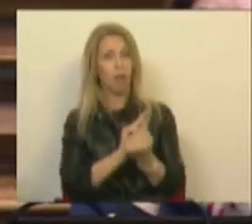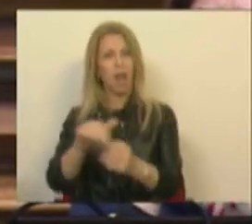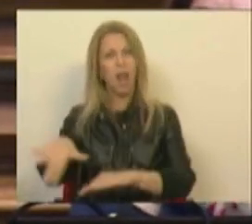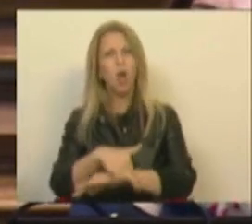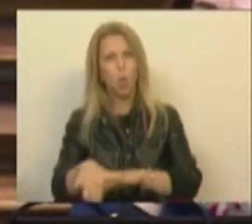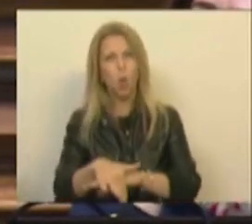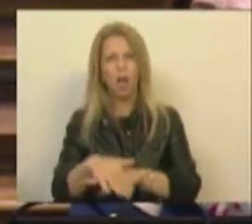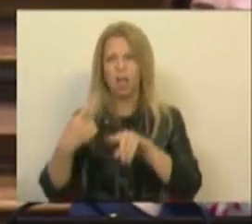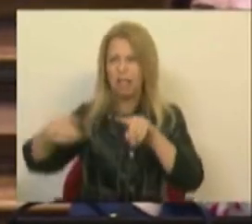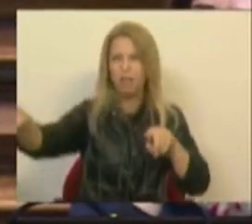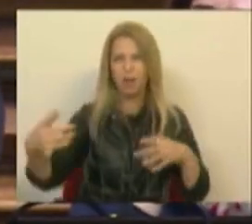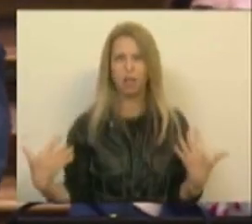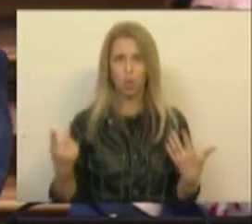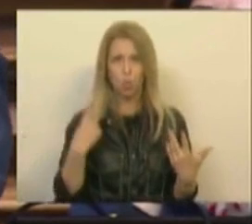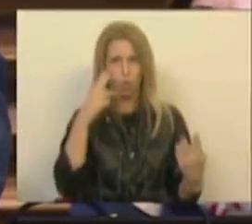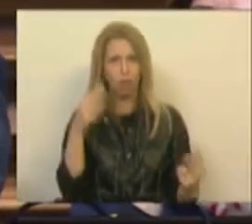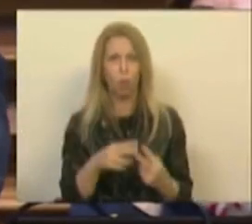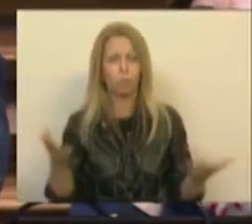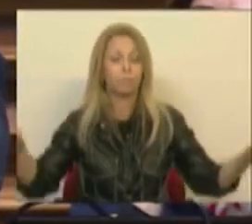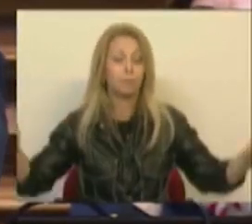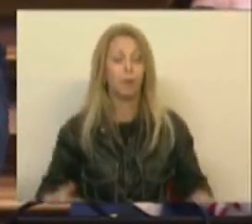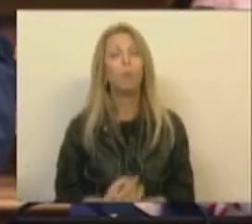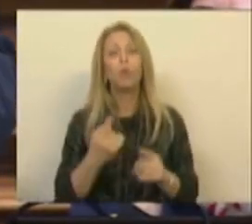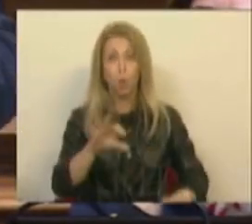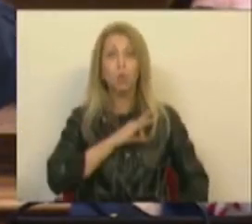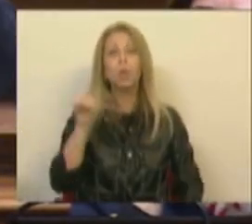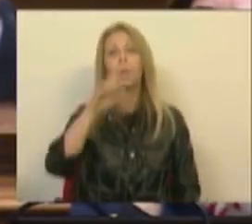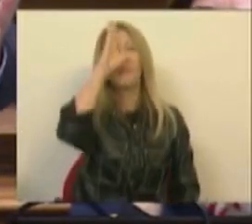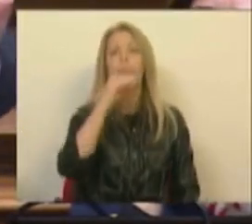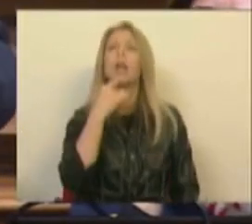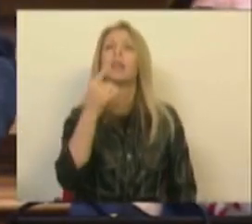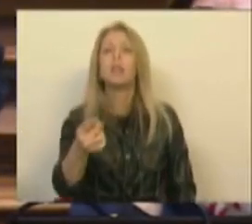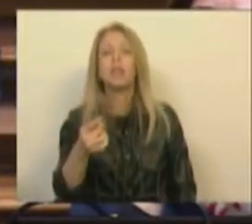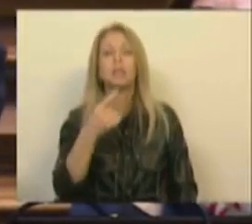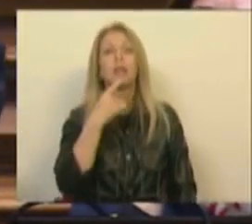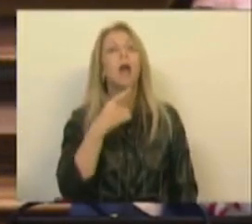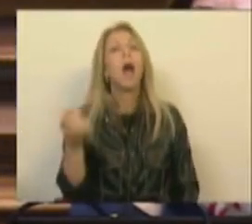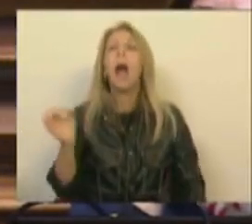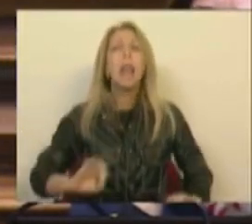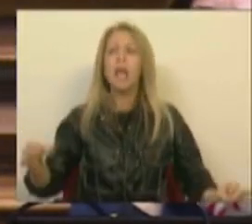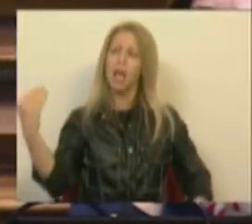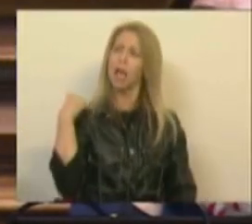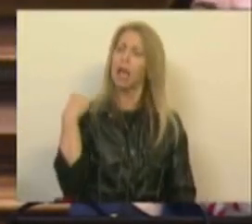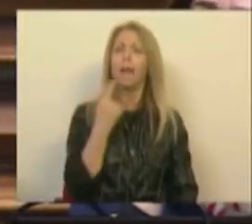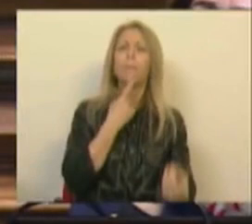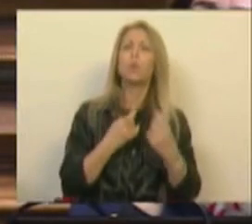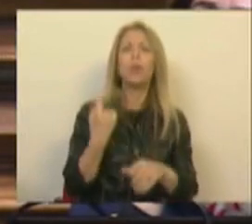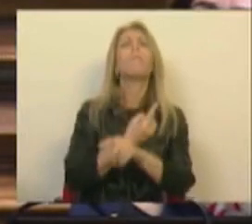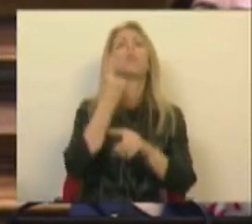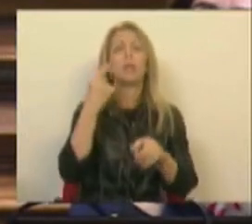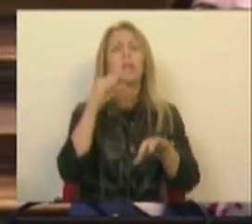-Ministro diz que ninguém lhe quer perguntar porque é que entrou este Secretário de Estado ou saiu aquele.